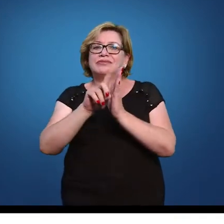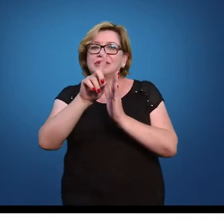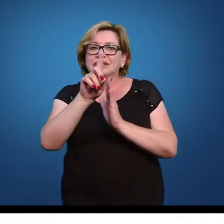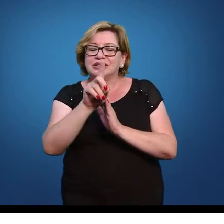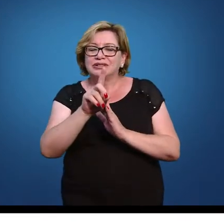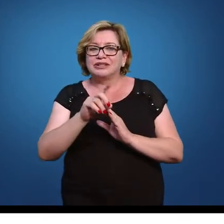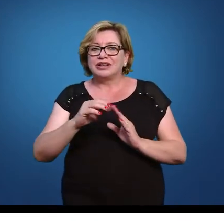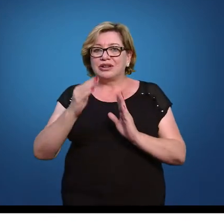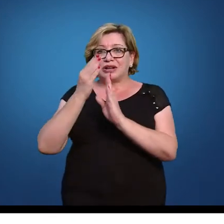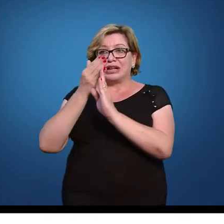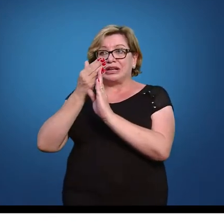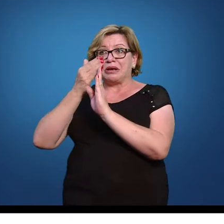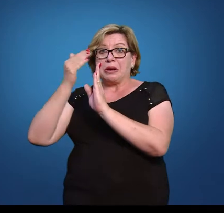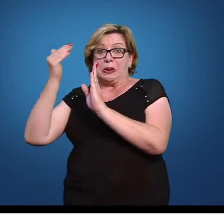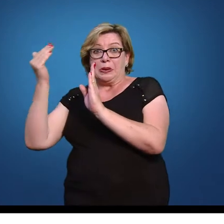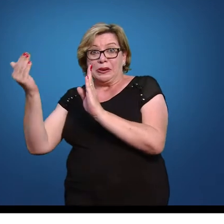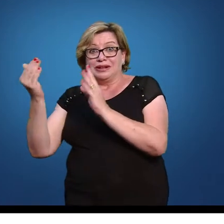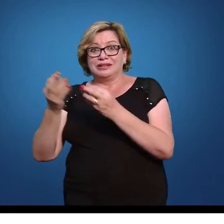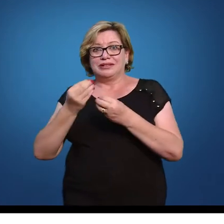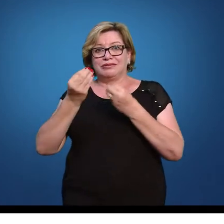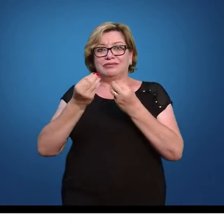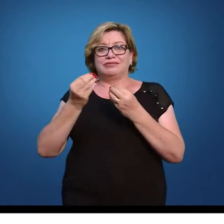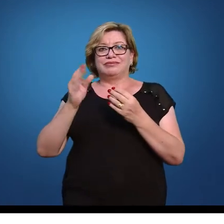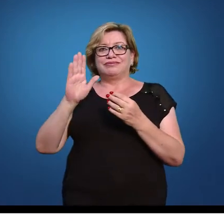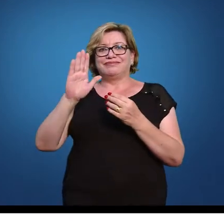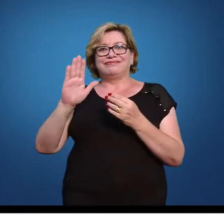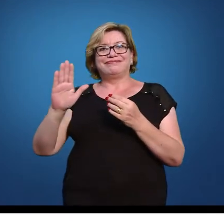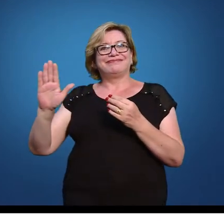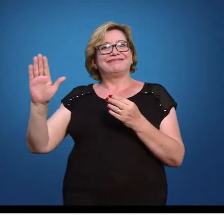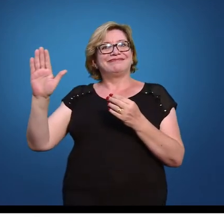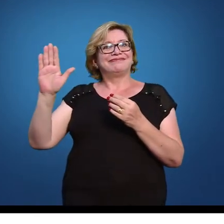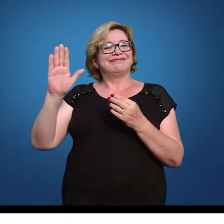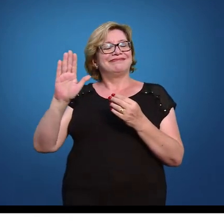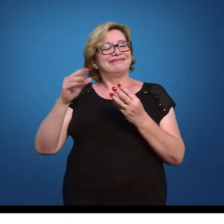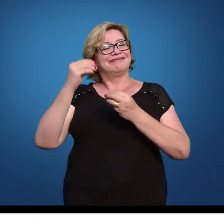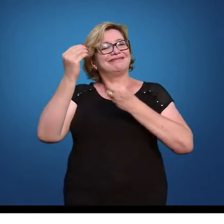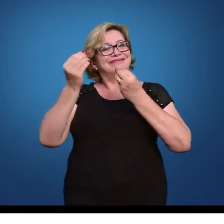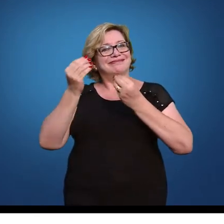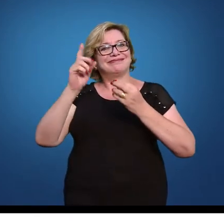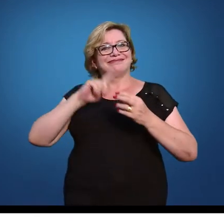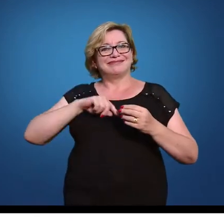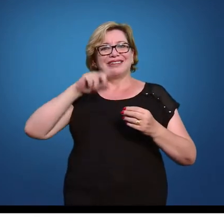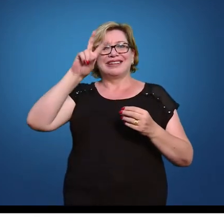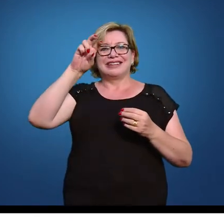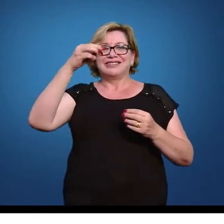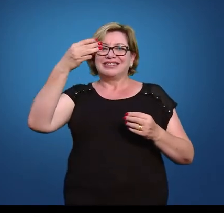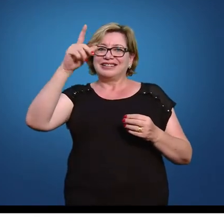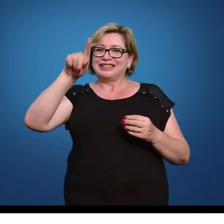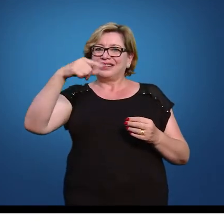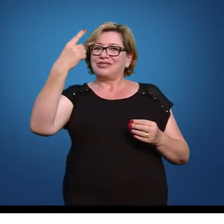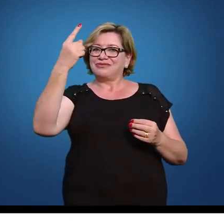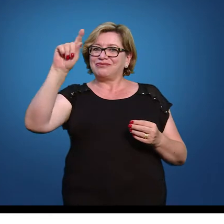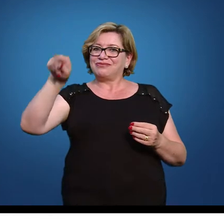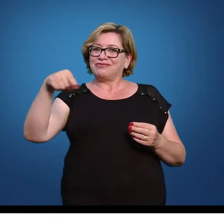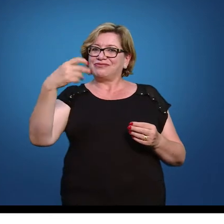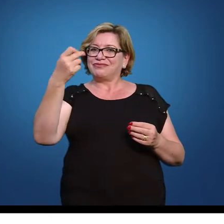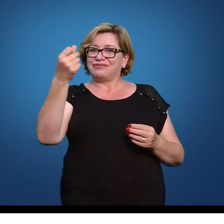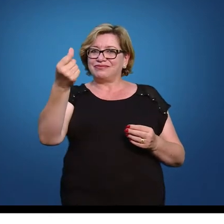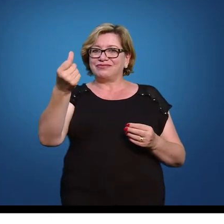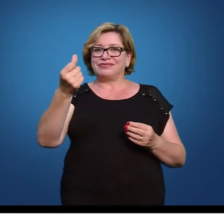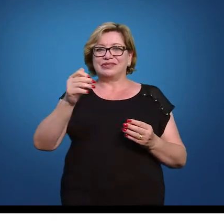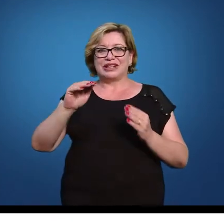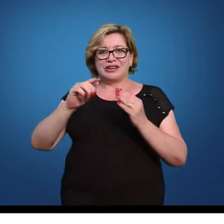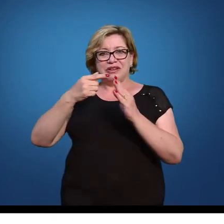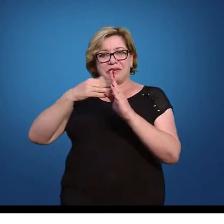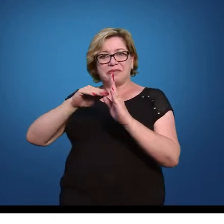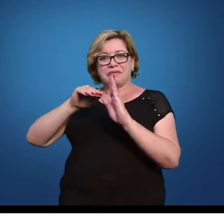o meu interesse era superior a 53 agora padronizado já que o 53 equivale a 1,6 eu